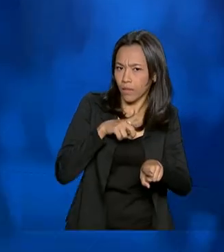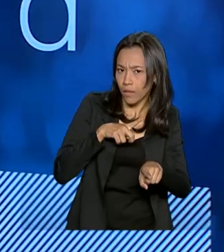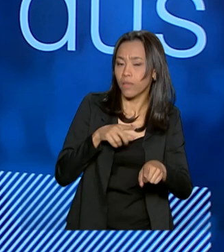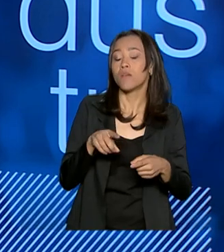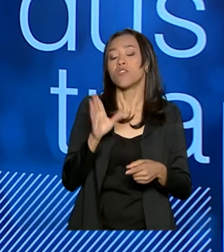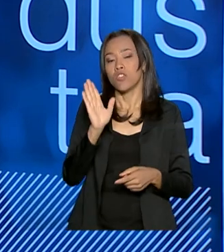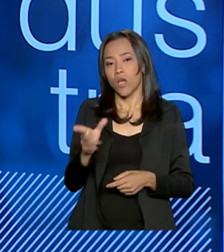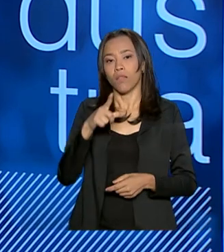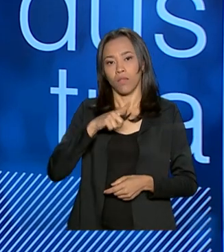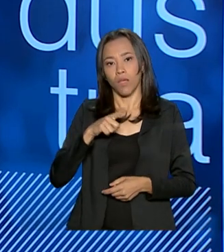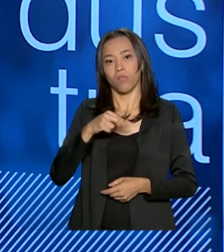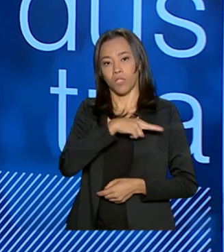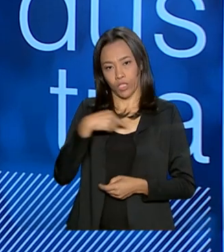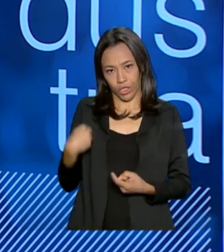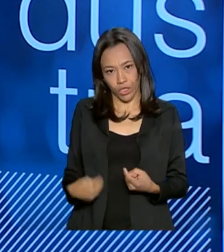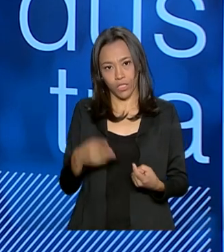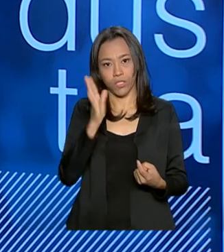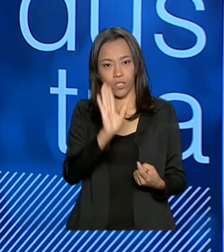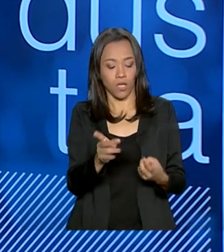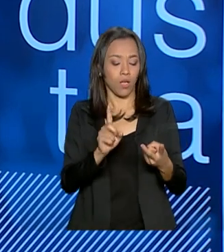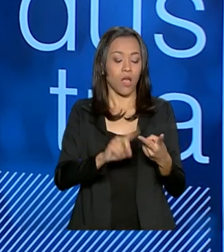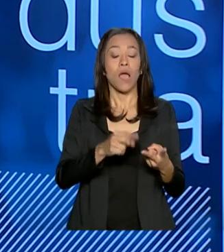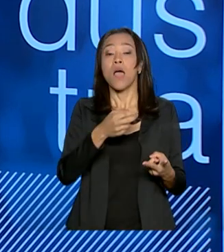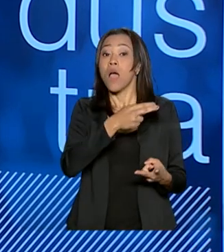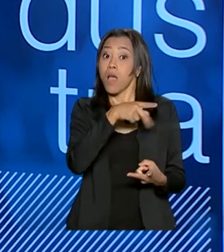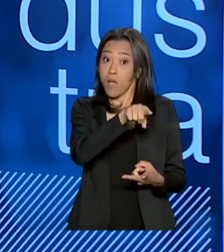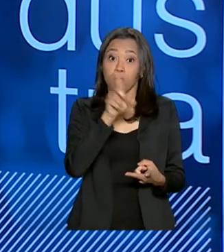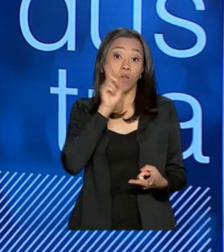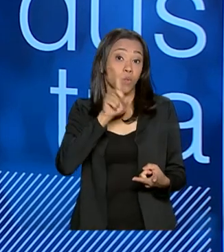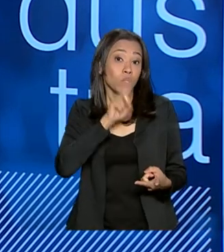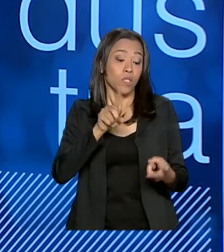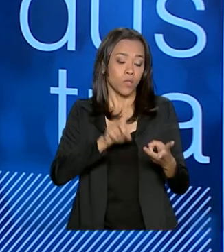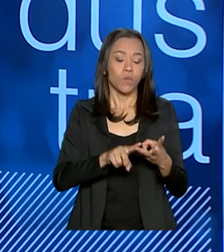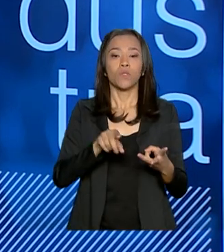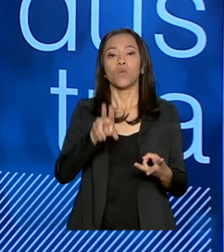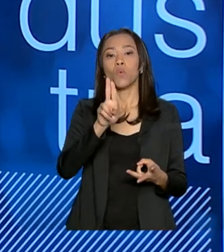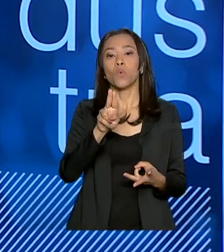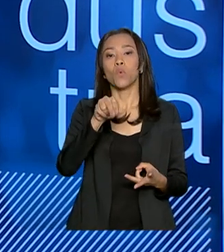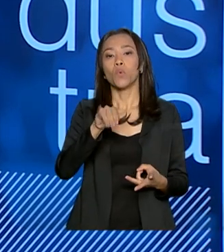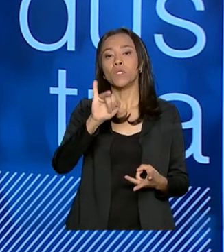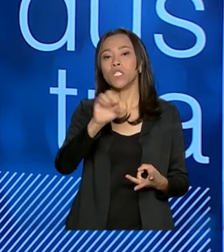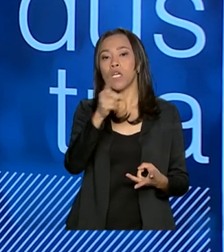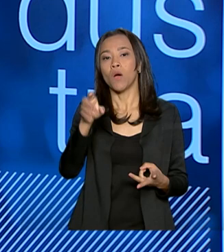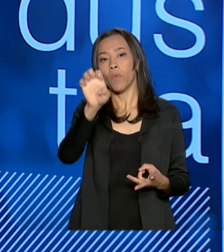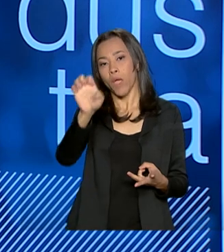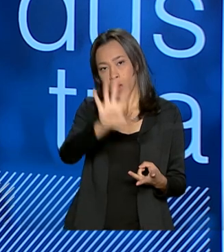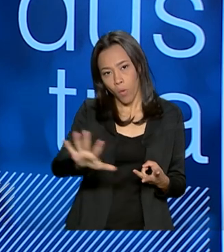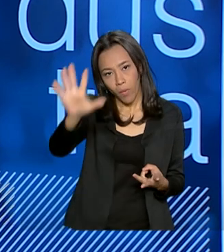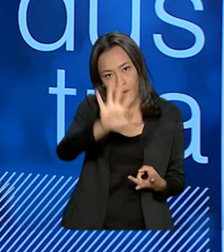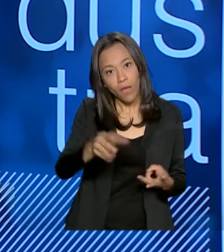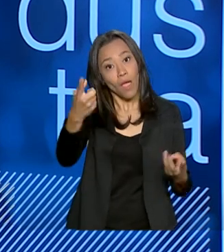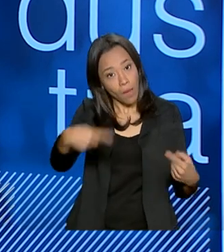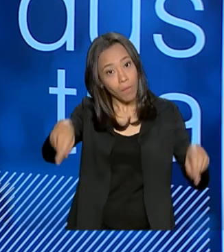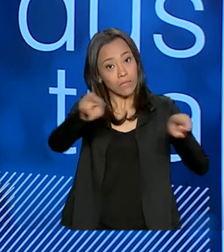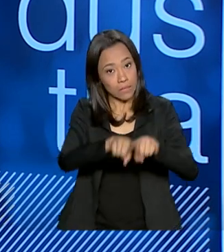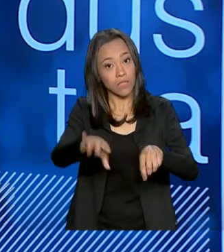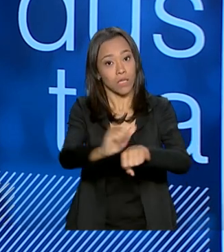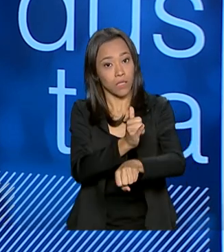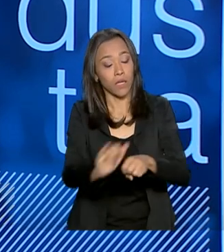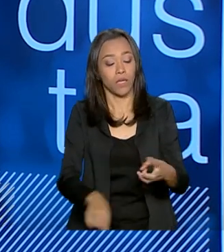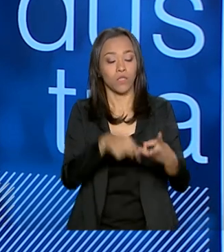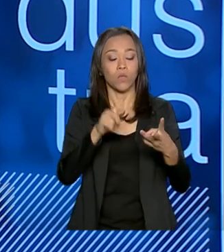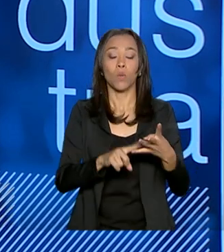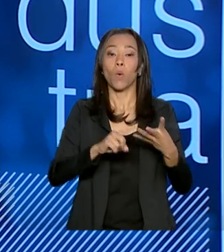já tocamos na questão dos Estados Unidos, obviamente, a União Europeia, é outro parceiro estratégico, a questão do